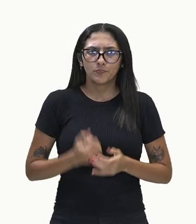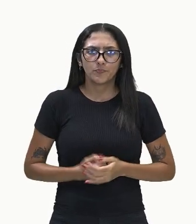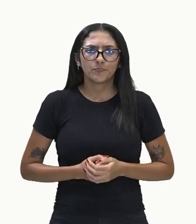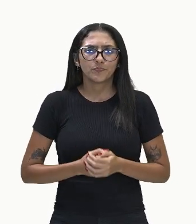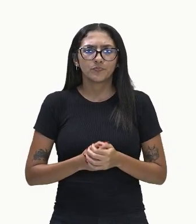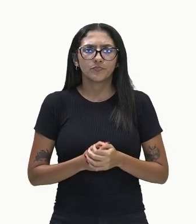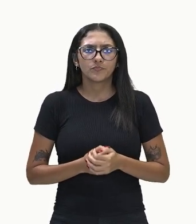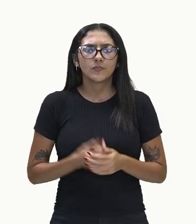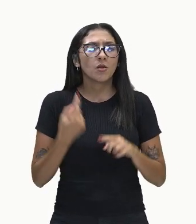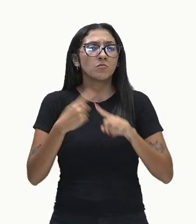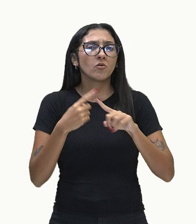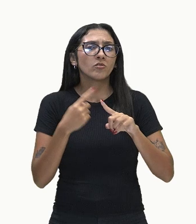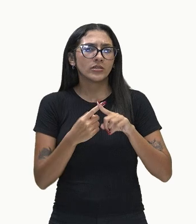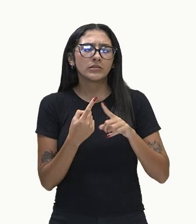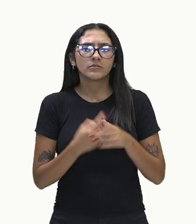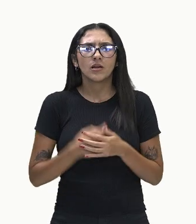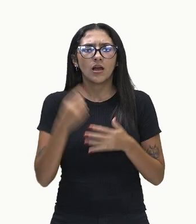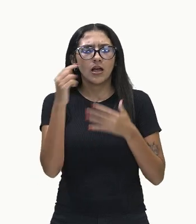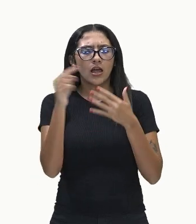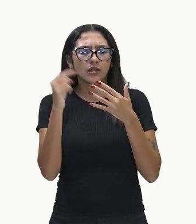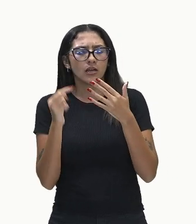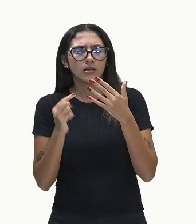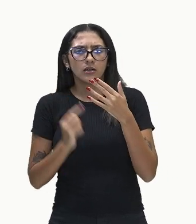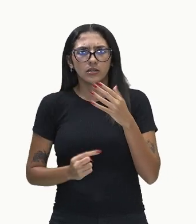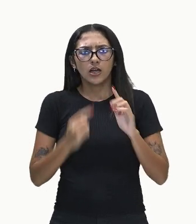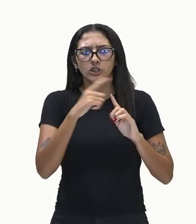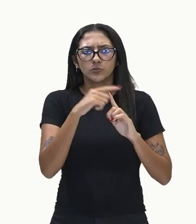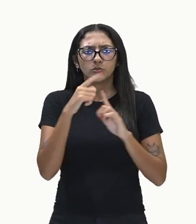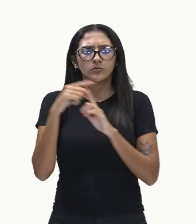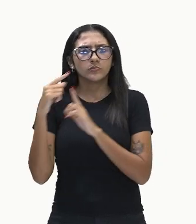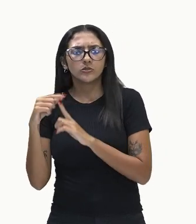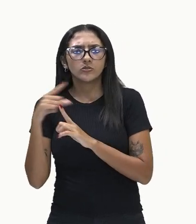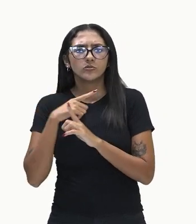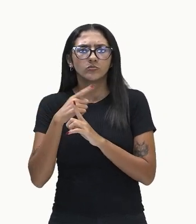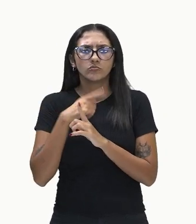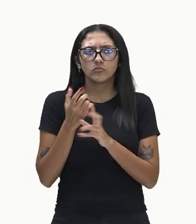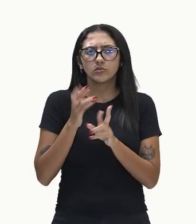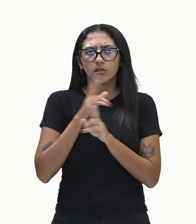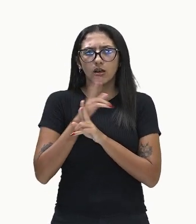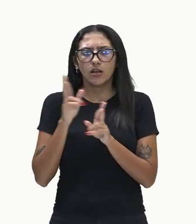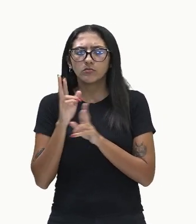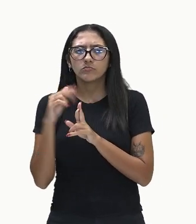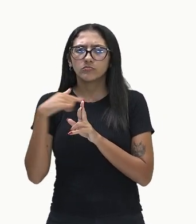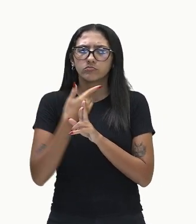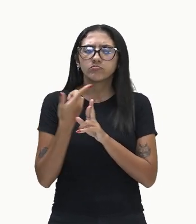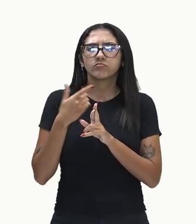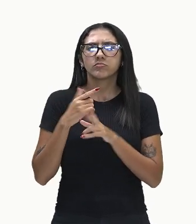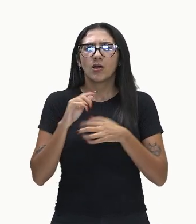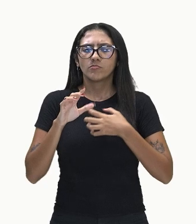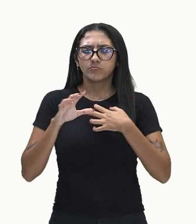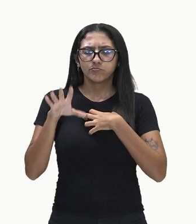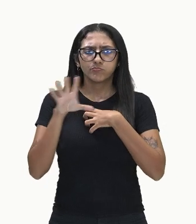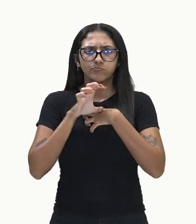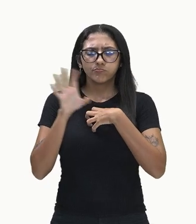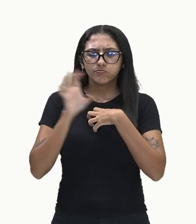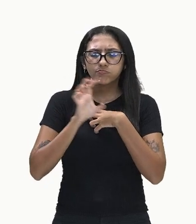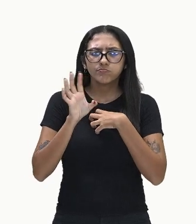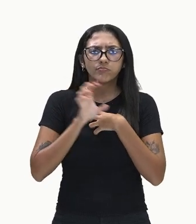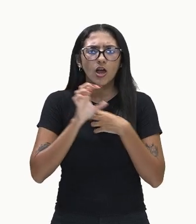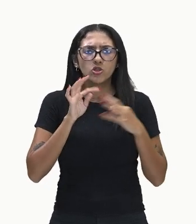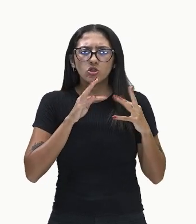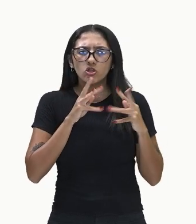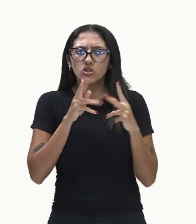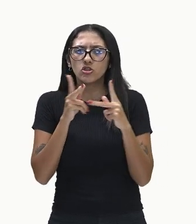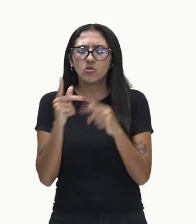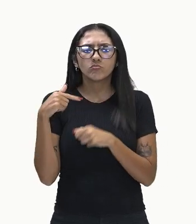embora cada célula especializada auxilie no nosso processo de interpretação de tudo aquilo que está à nossa volta,